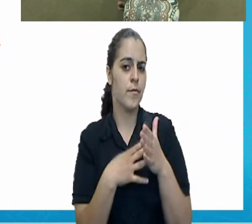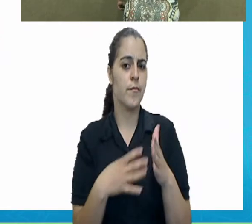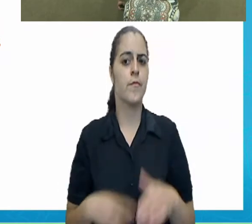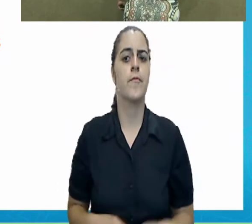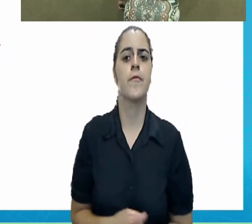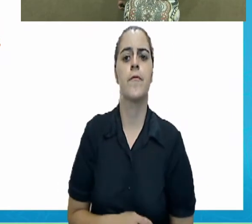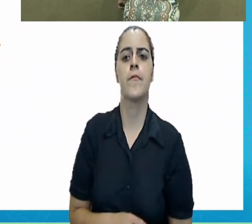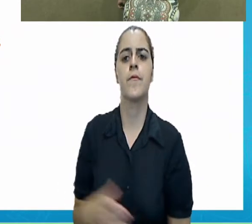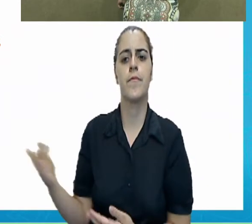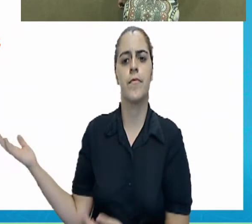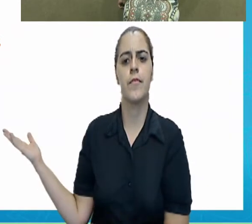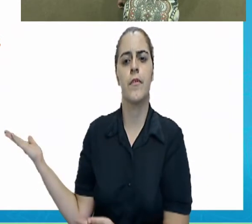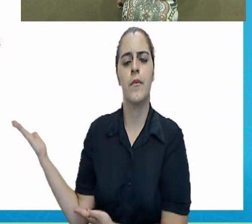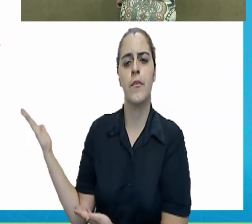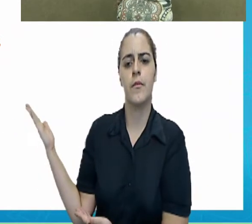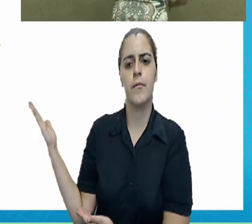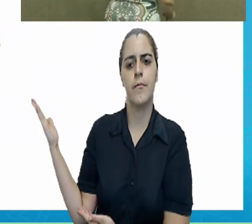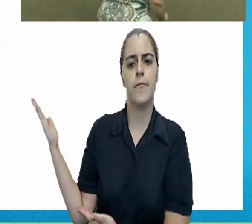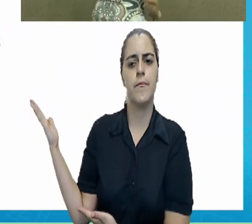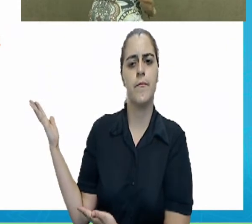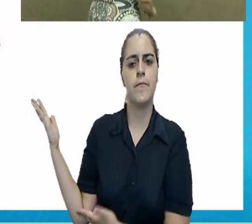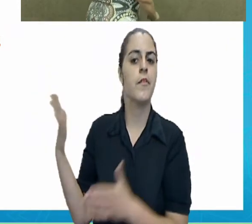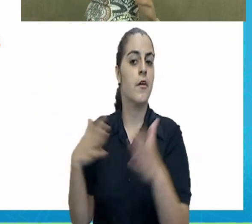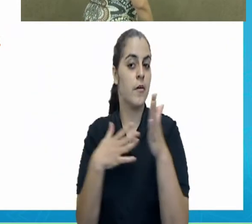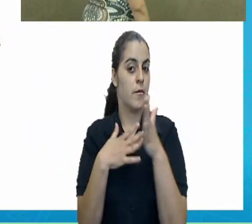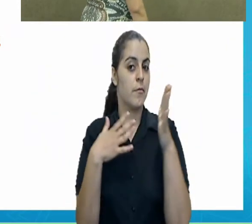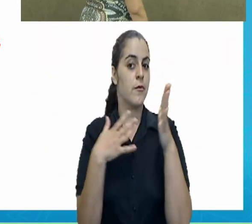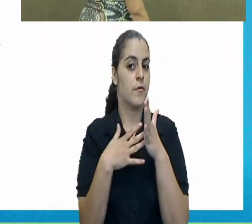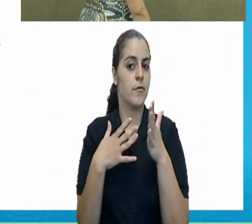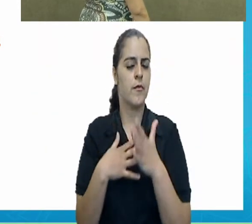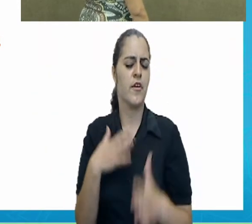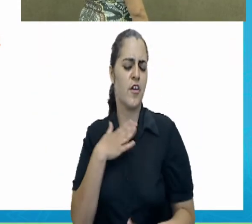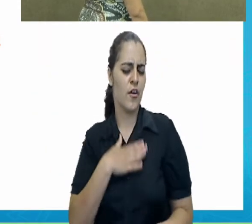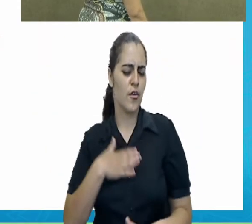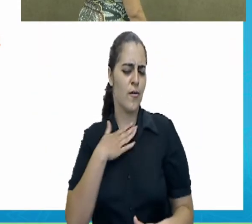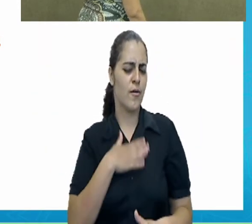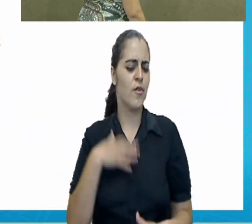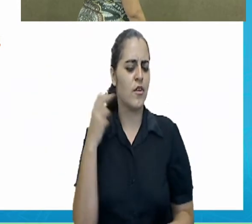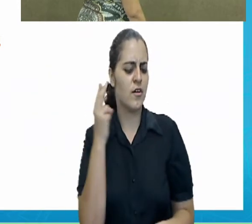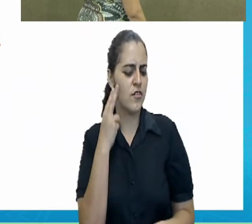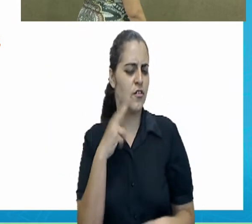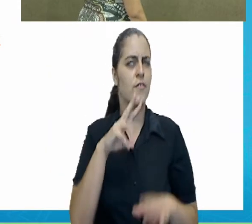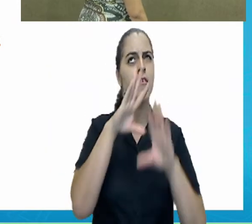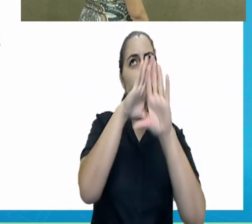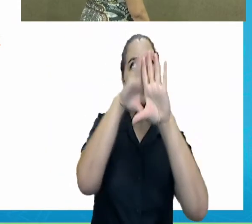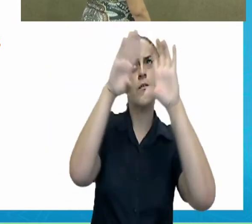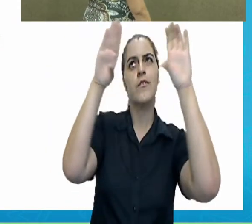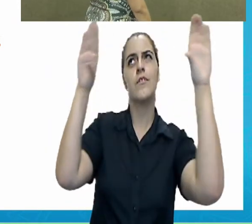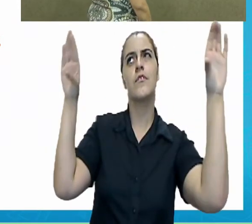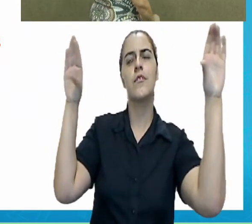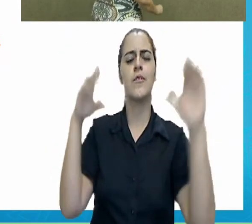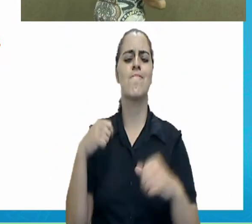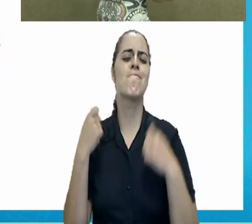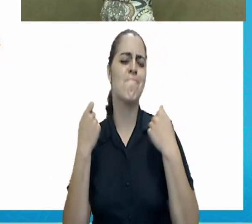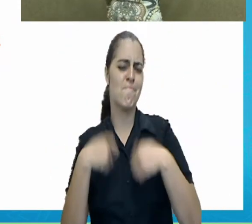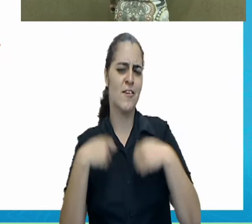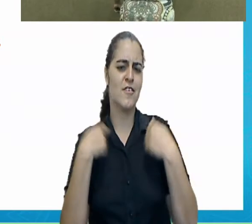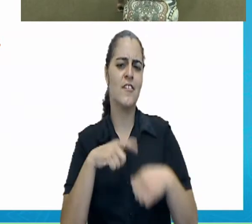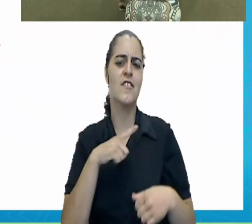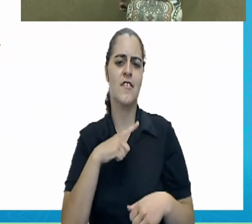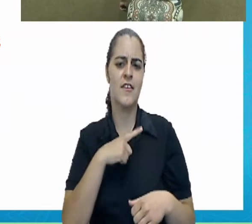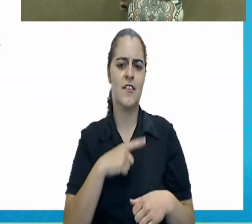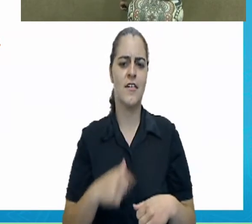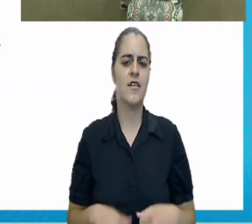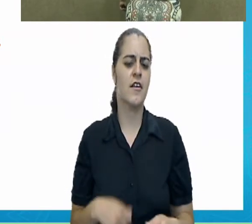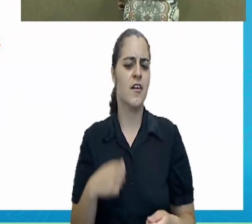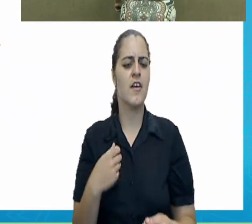aqui encaixa o Natan. Que curtem observar os céus. É preciso ter